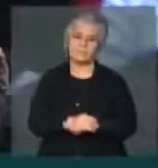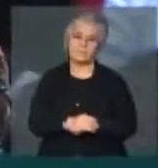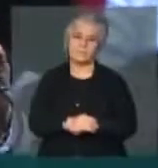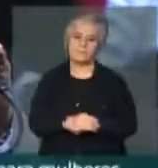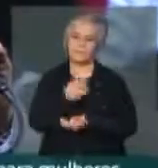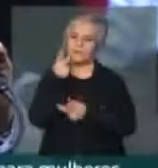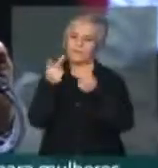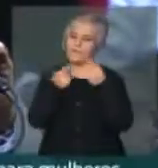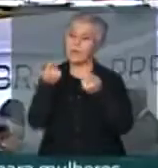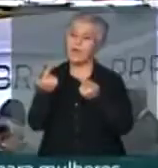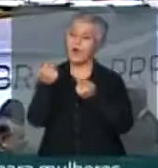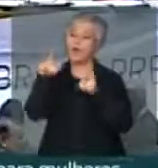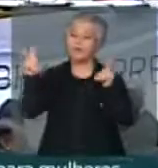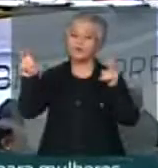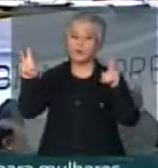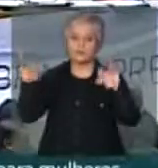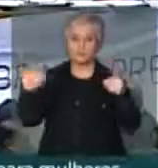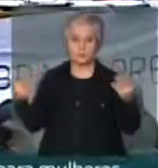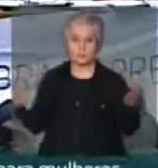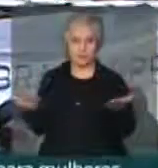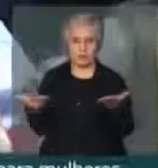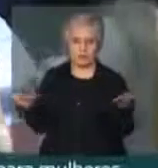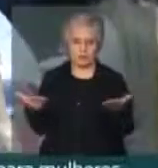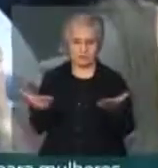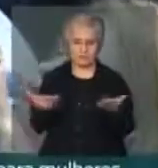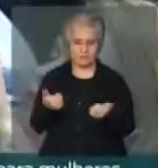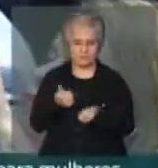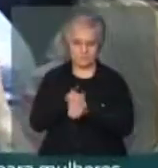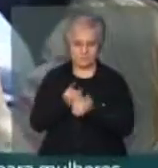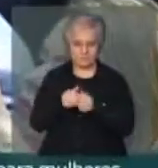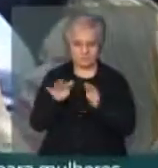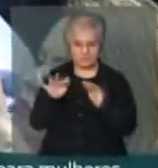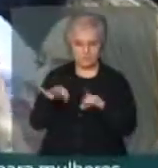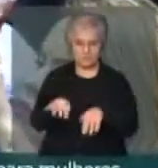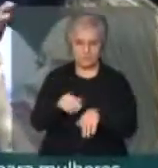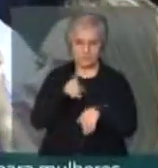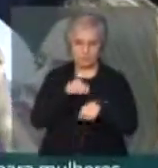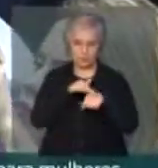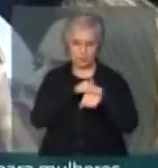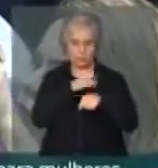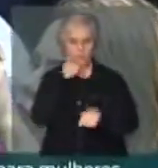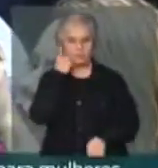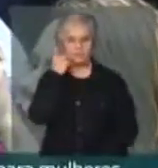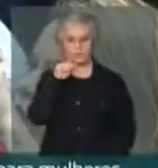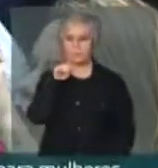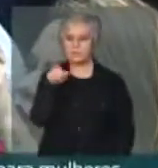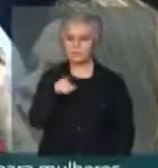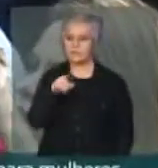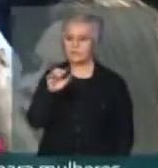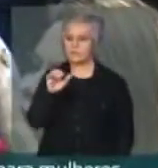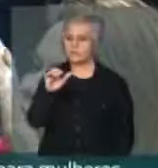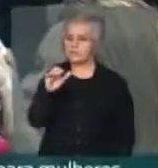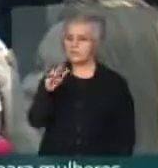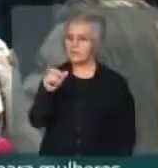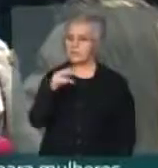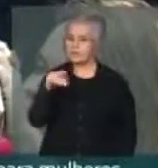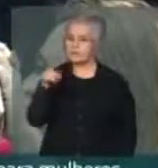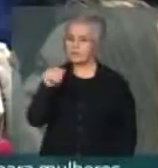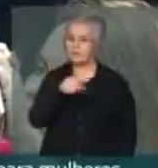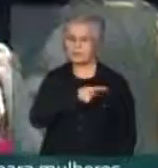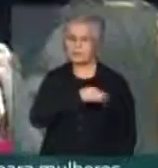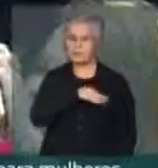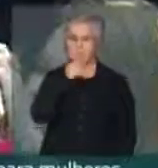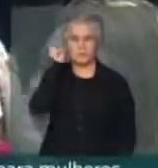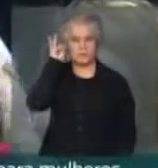Tocar num outro assunto nesses poucos segundos Conversei com o deputado Zé Carlos, do PT do Maranhão Com o